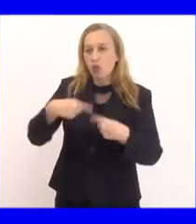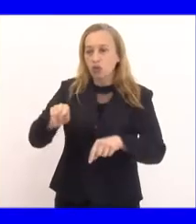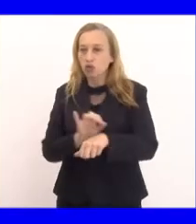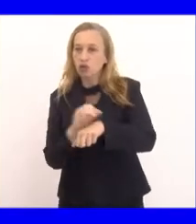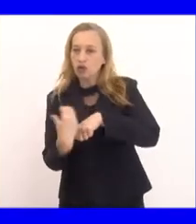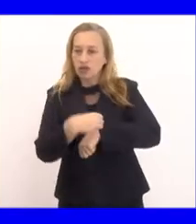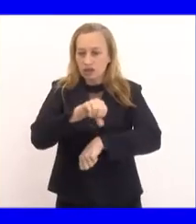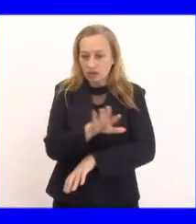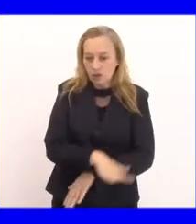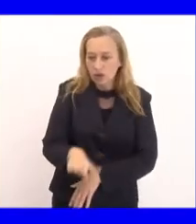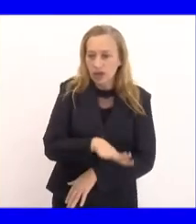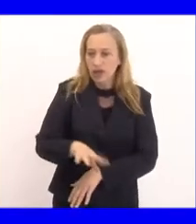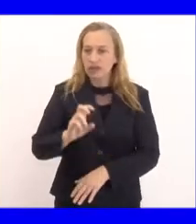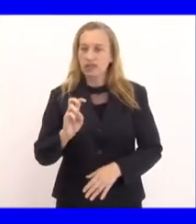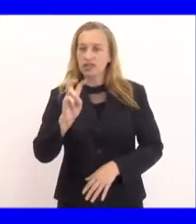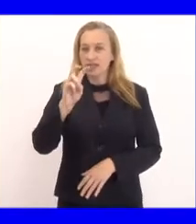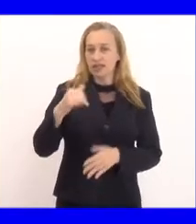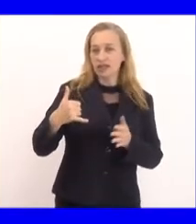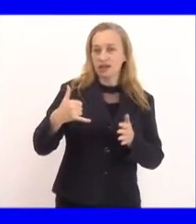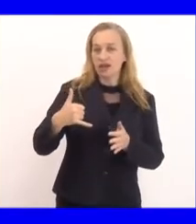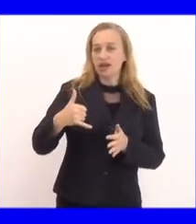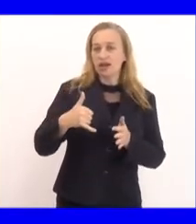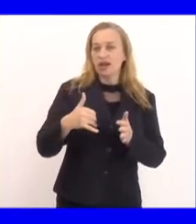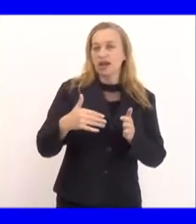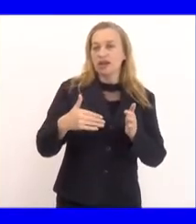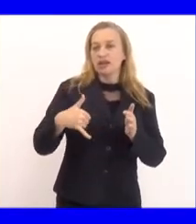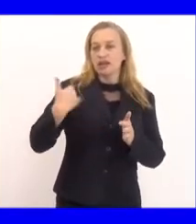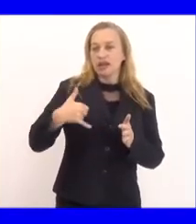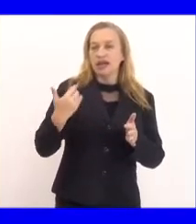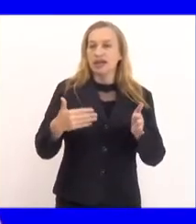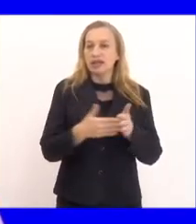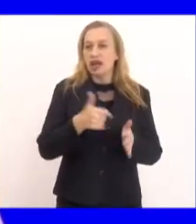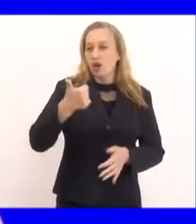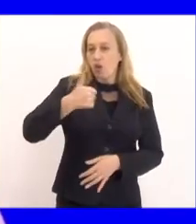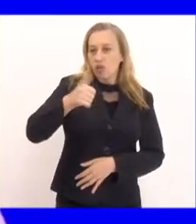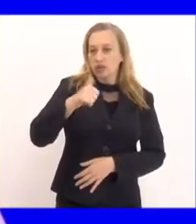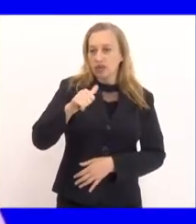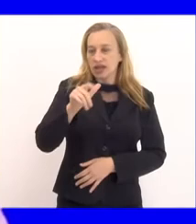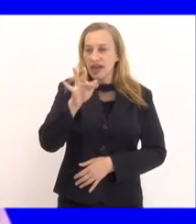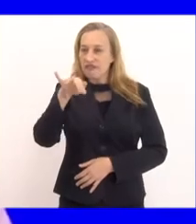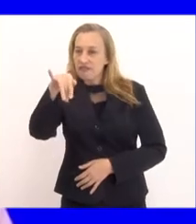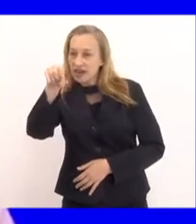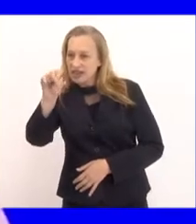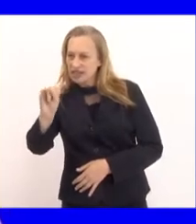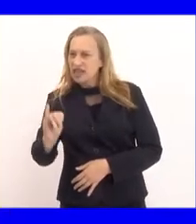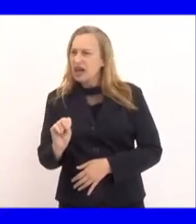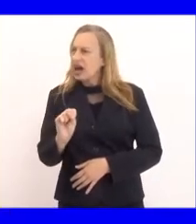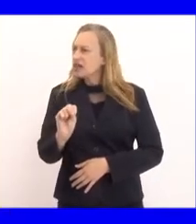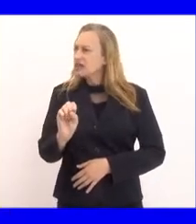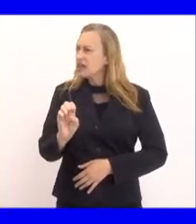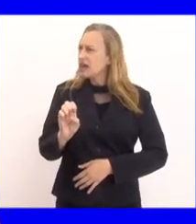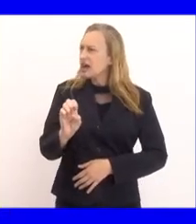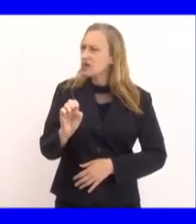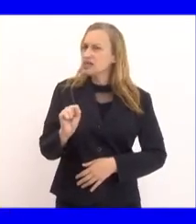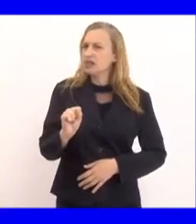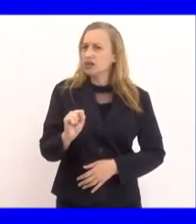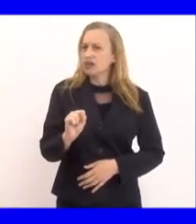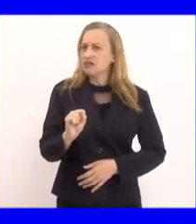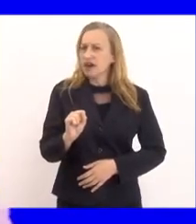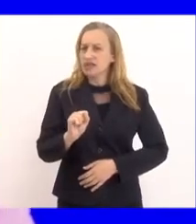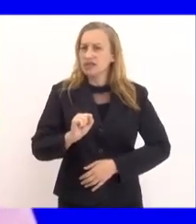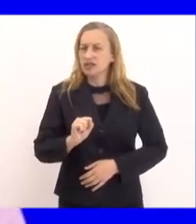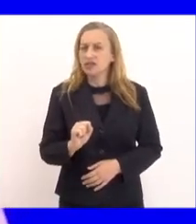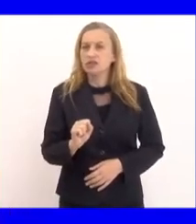Covid-19 para crianças de 5 a 11 anos, né? Que foi a vacina Pfizer. Aí, logo depois, o